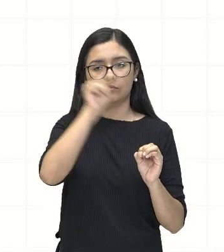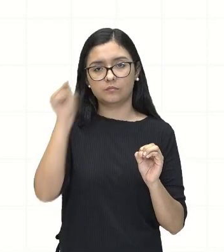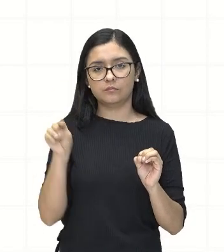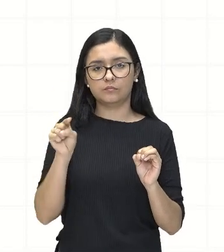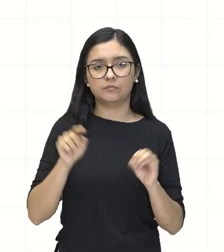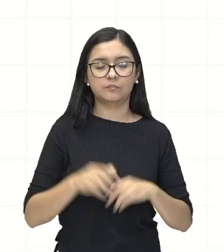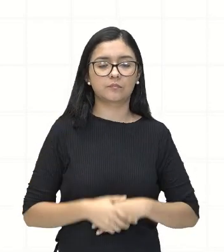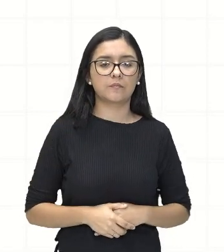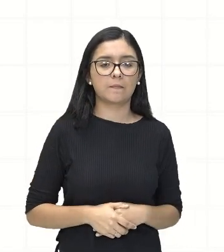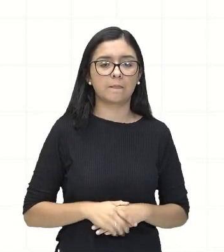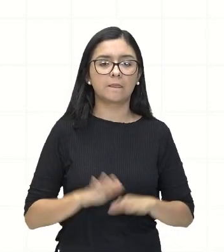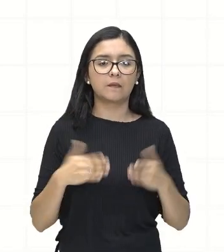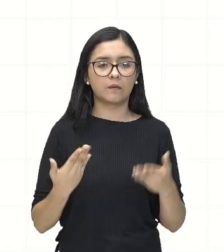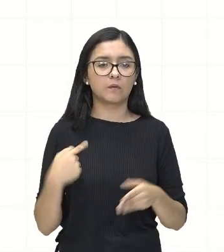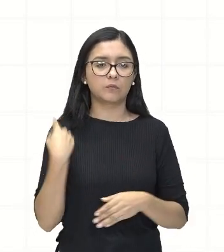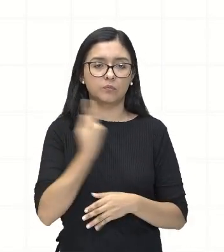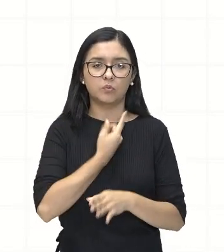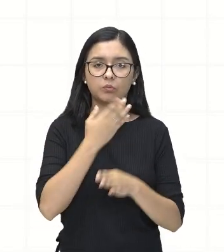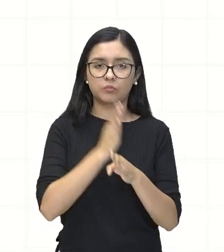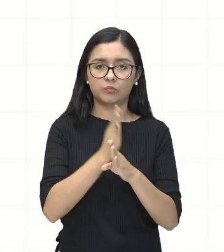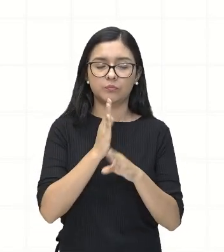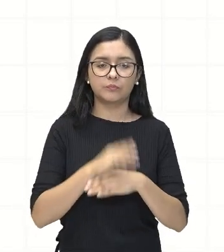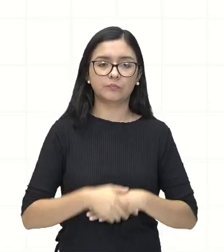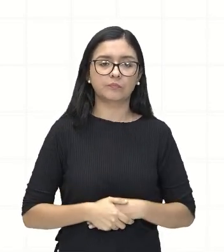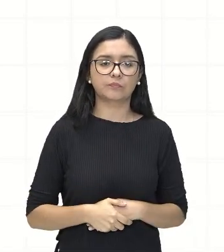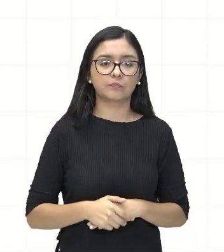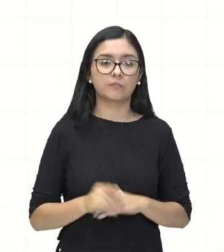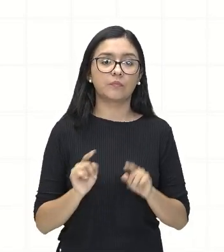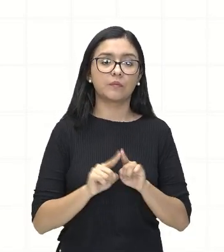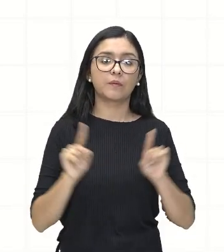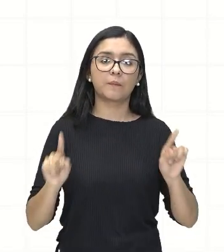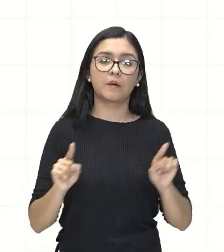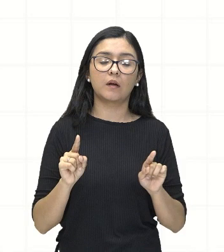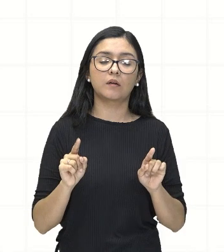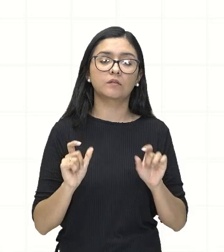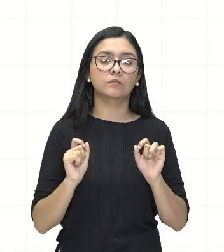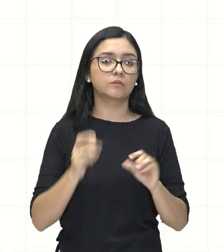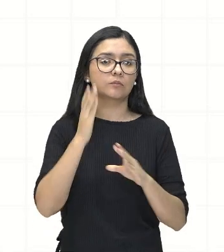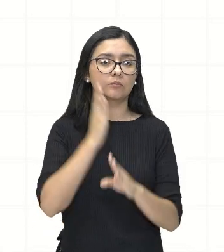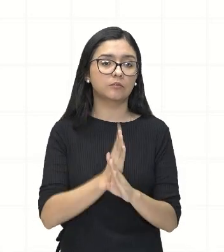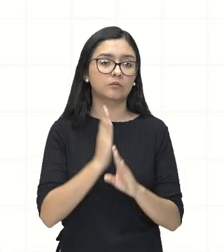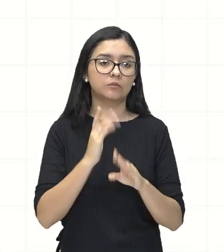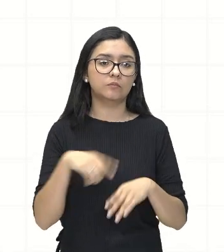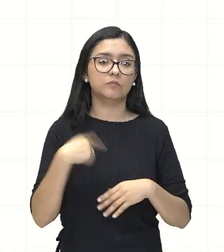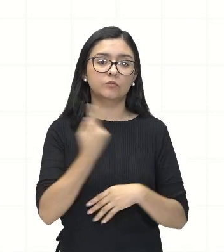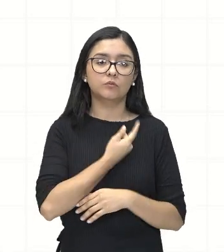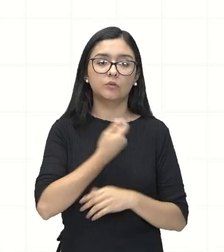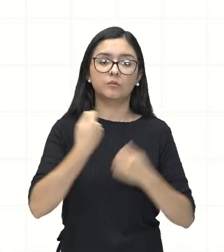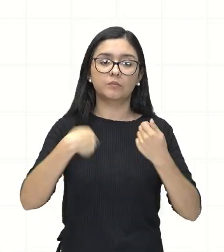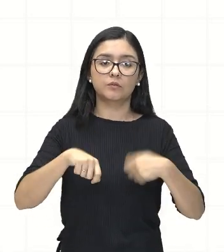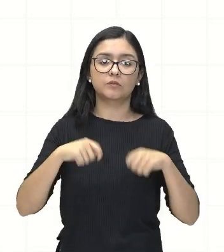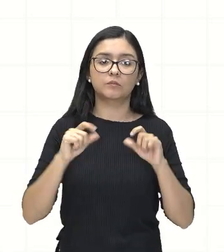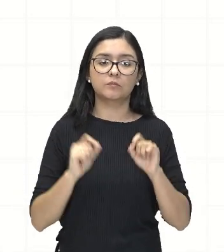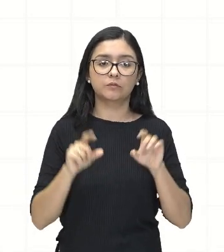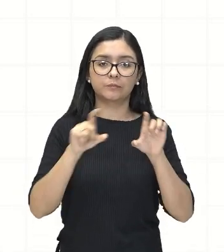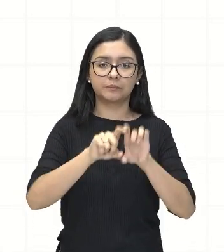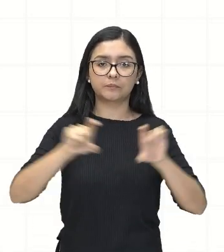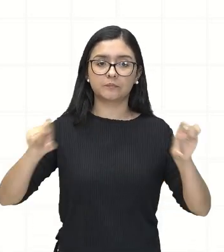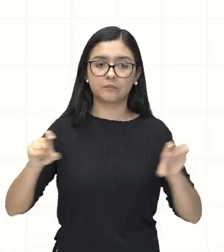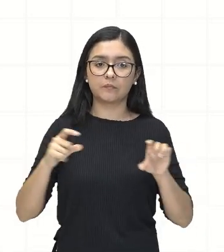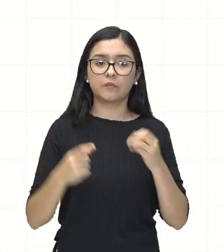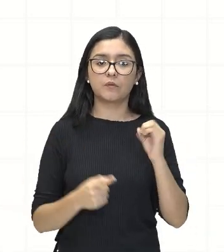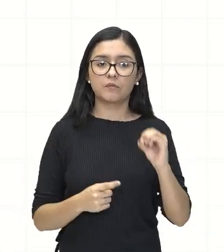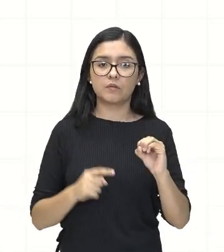é isso que nós descobrimos. Mas para descobrirmos, né, nós aqui colocamos o 0 na